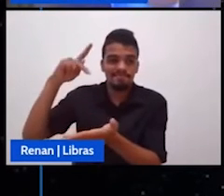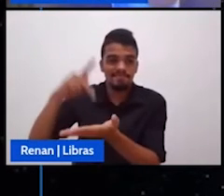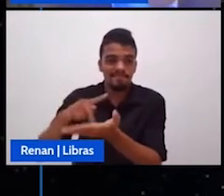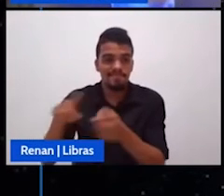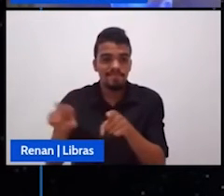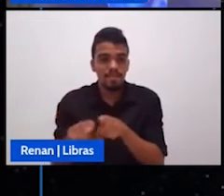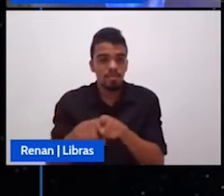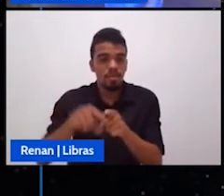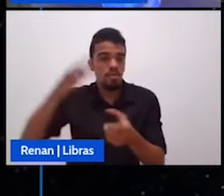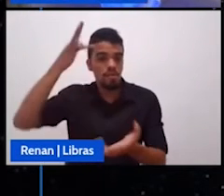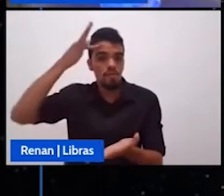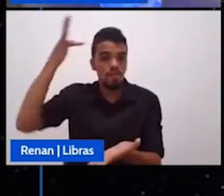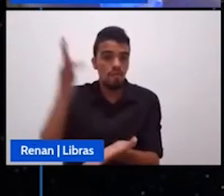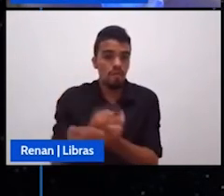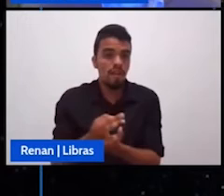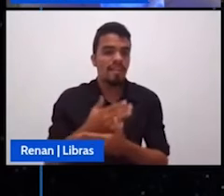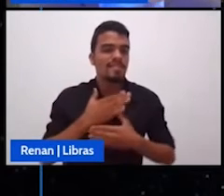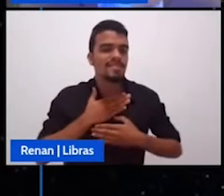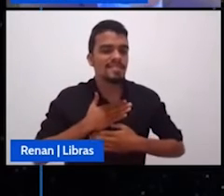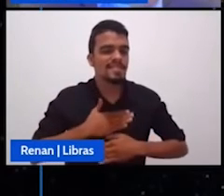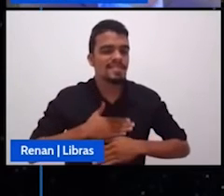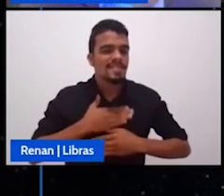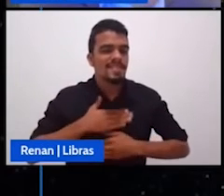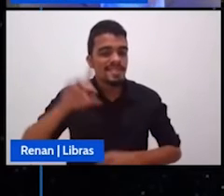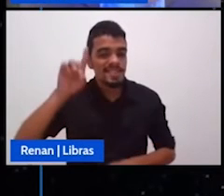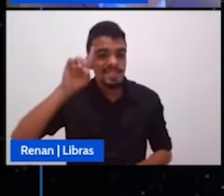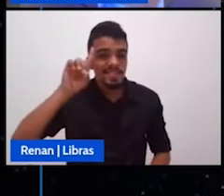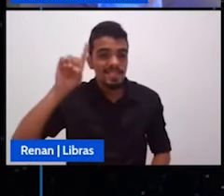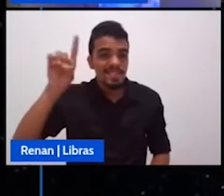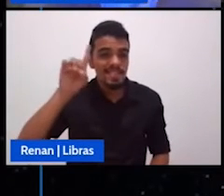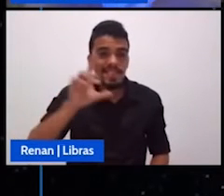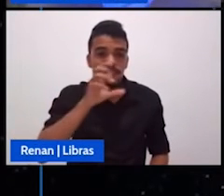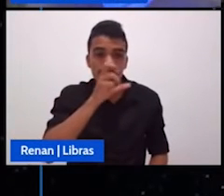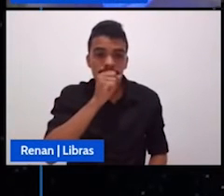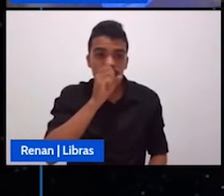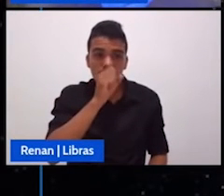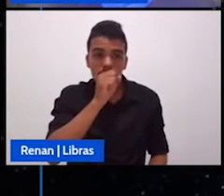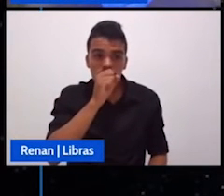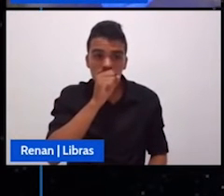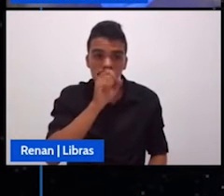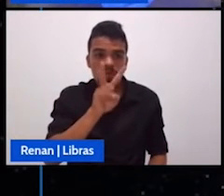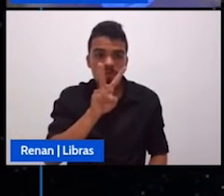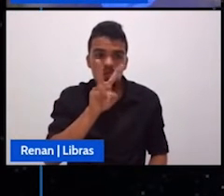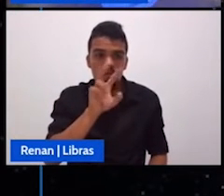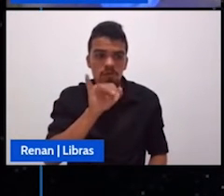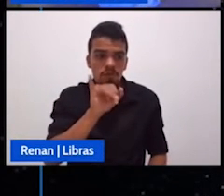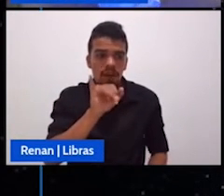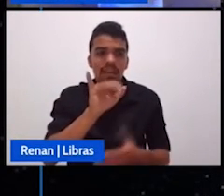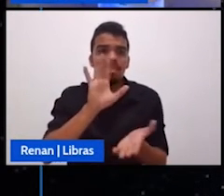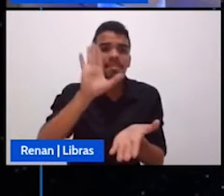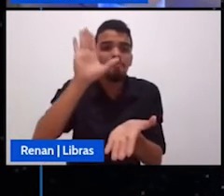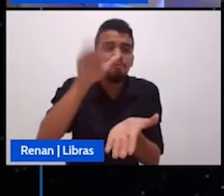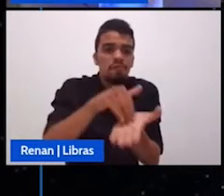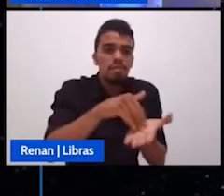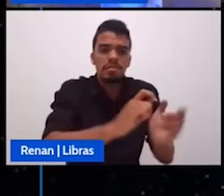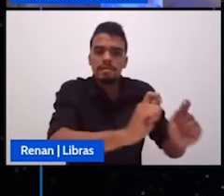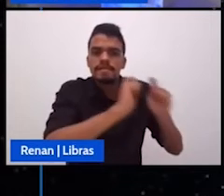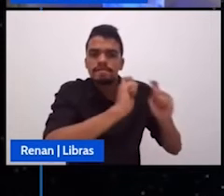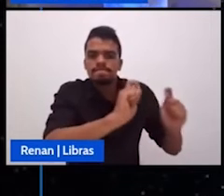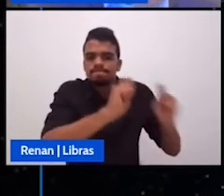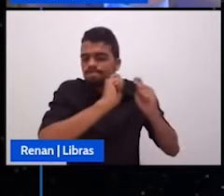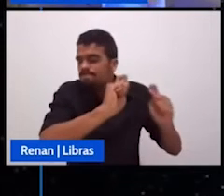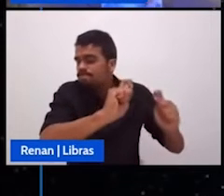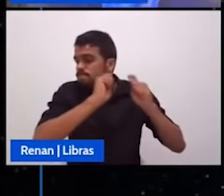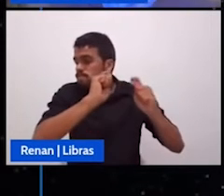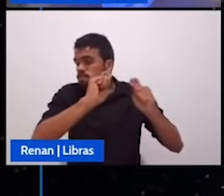descansar no dia do senhor poderá resistir a pressão nos últimos dias será uma pressão muito forte para que